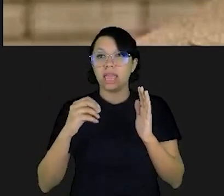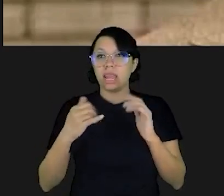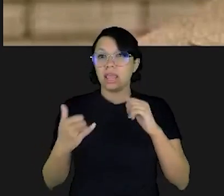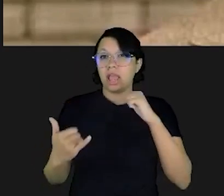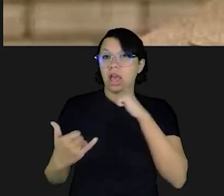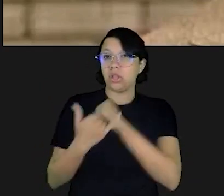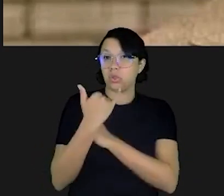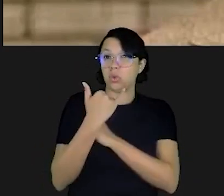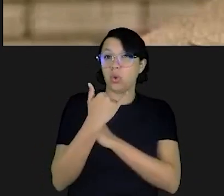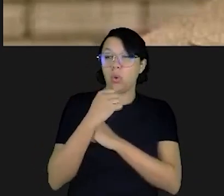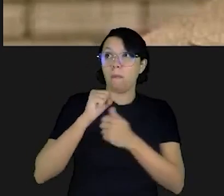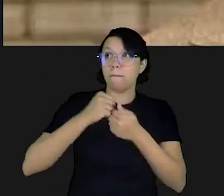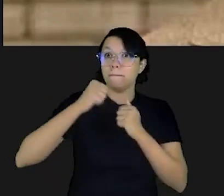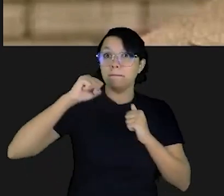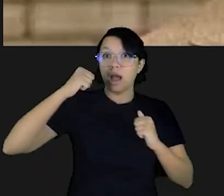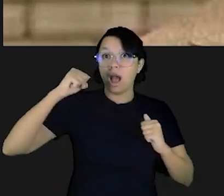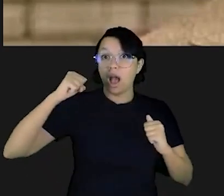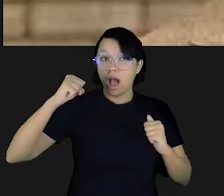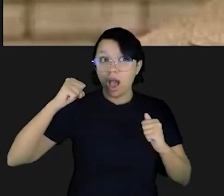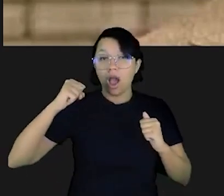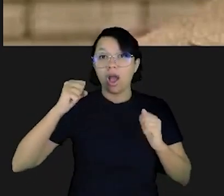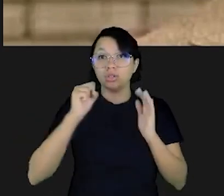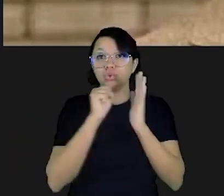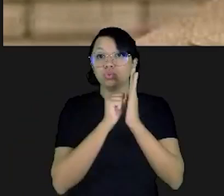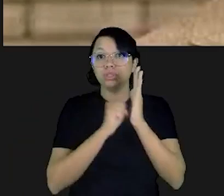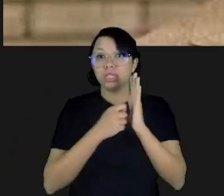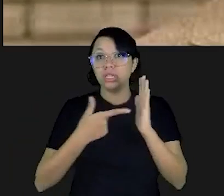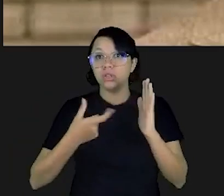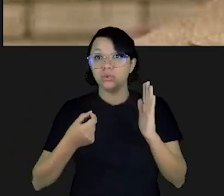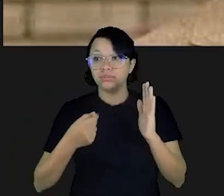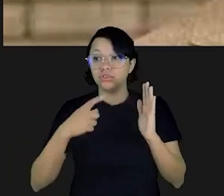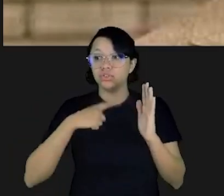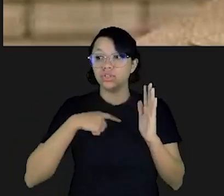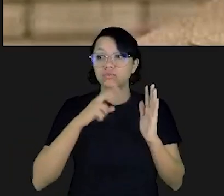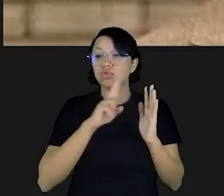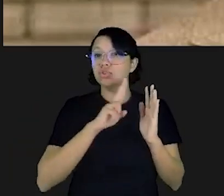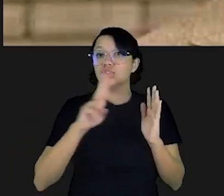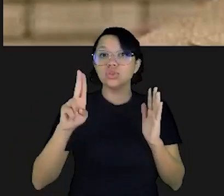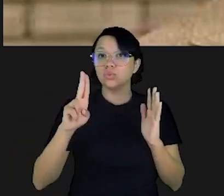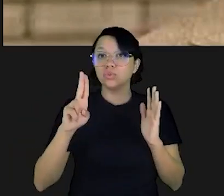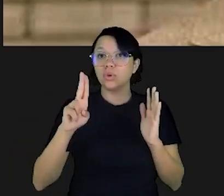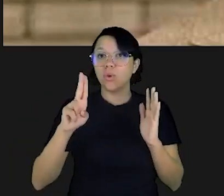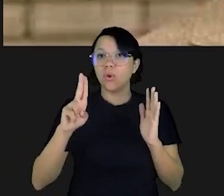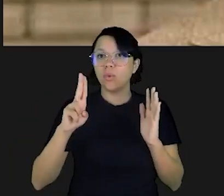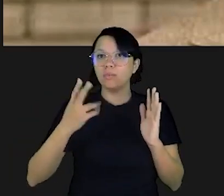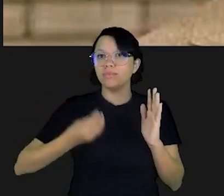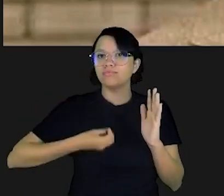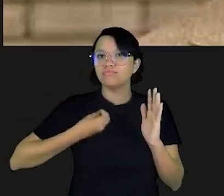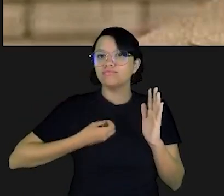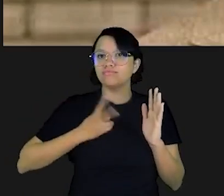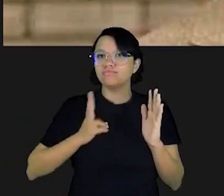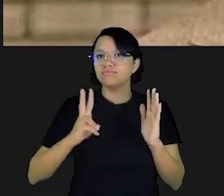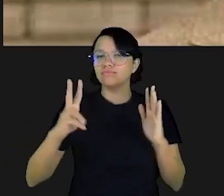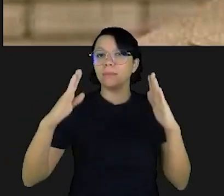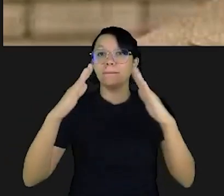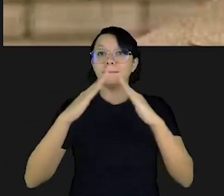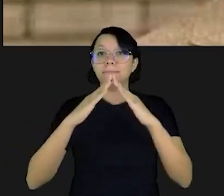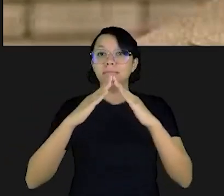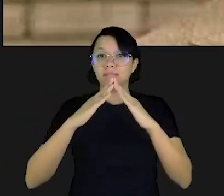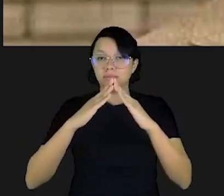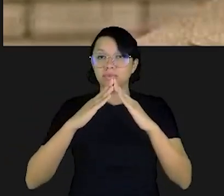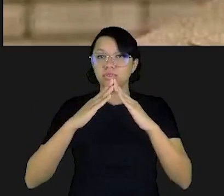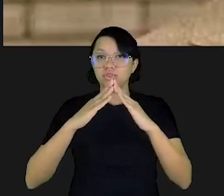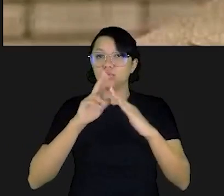um dos maiores golpes financeiros do século XX. a ponto de ter tido o seu nome imortalizado. Pirâmides financeiras,